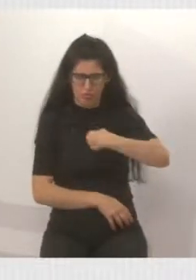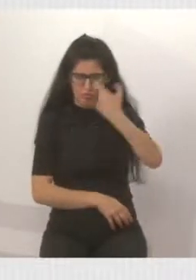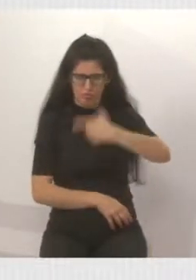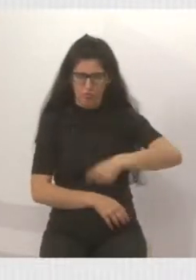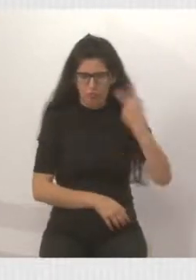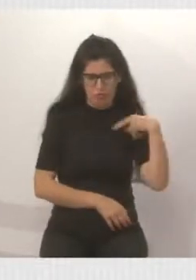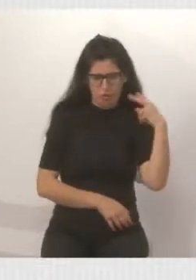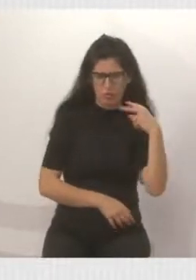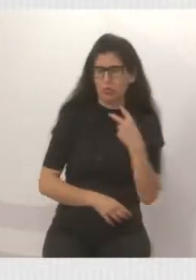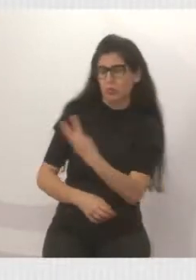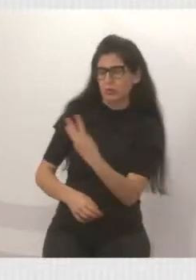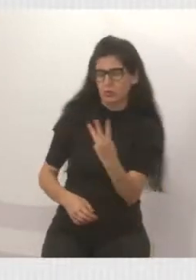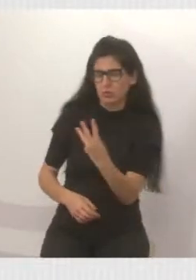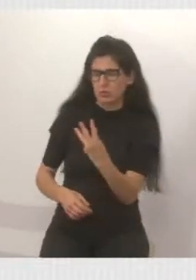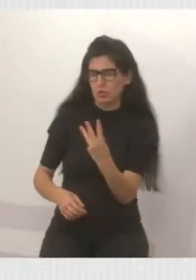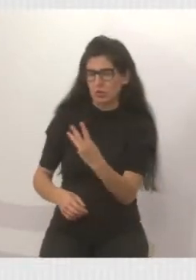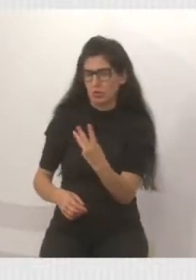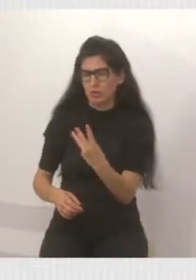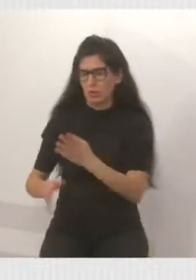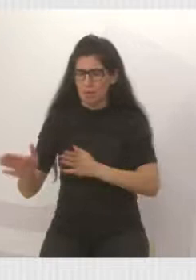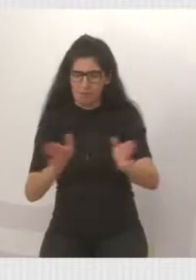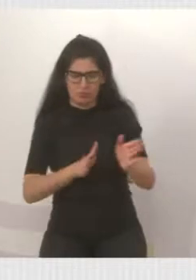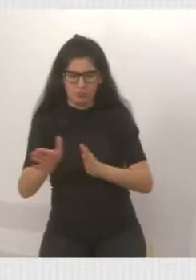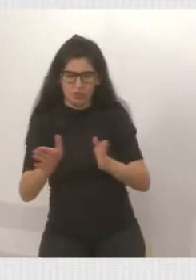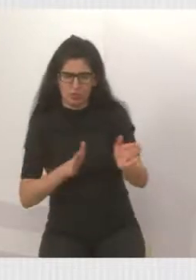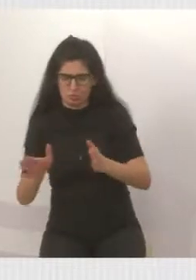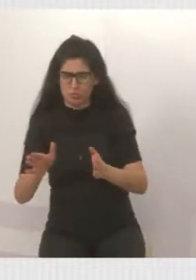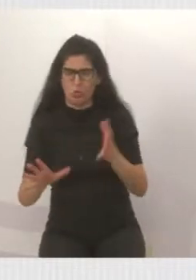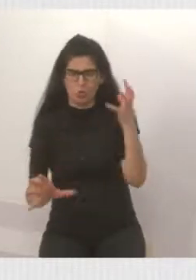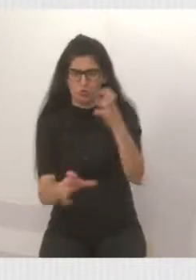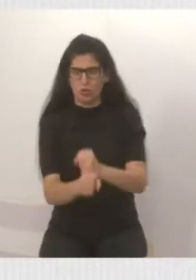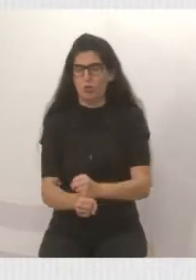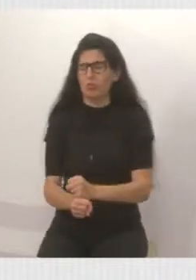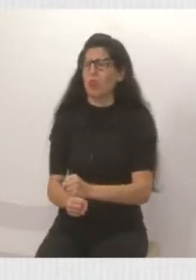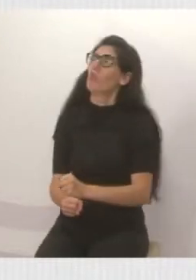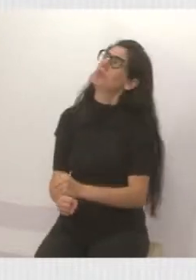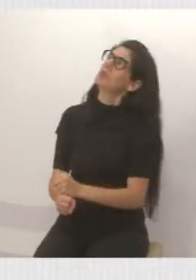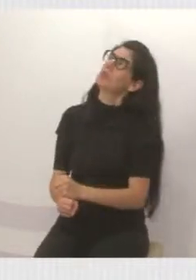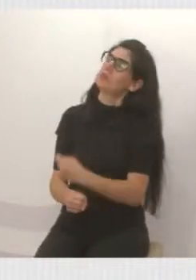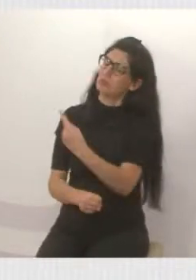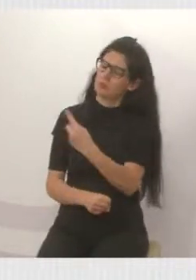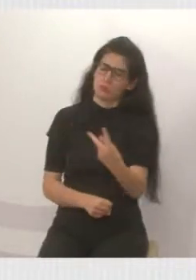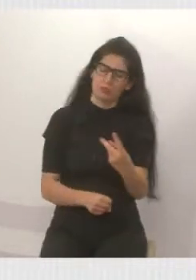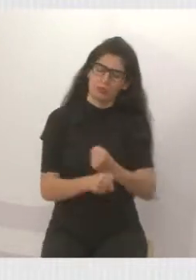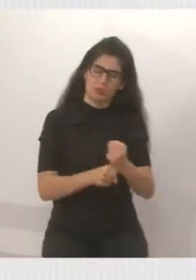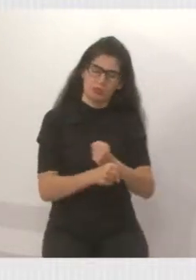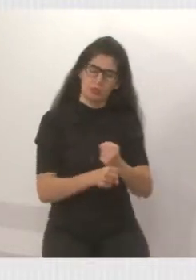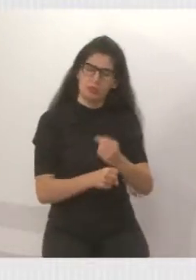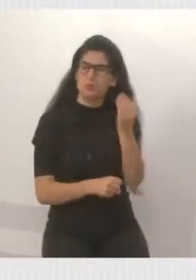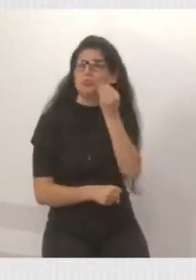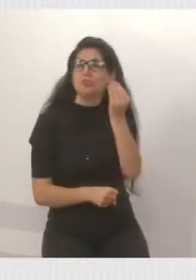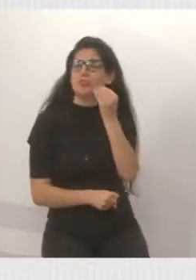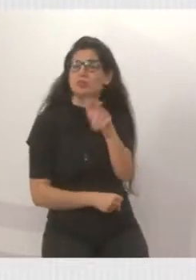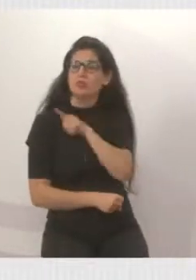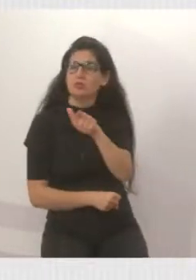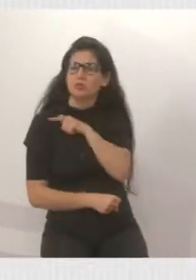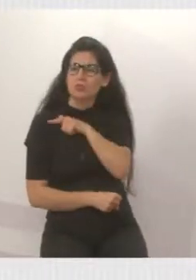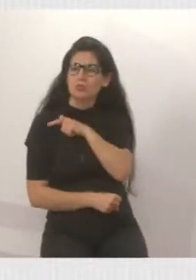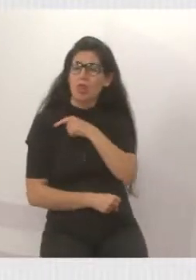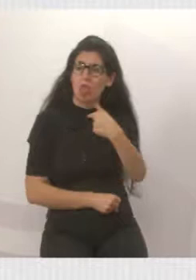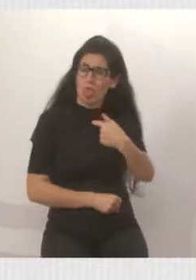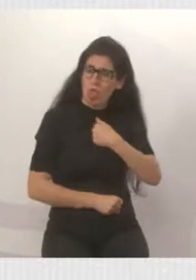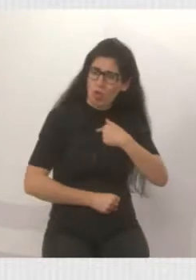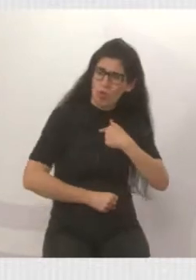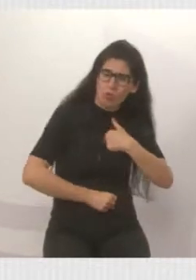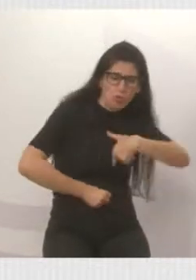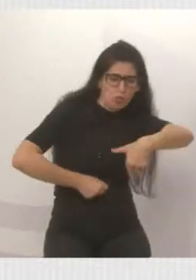muito com esse bairro Jardim Veranejal aqui, todos os bairros da cidade de Jacareí. Então, eu não sou só do Parque Minha Lua, eu tenho que andar para todos os bairros da